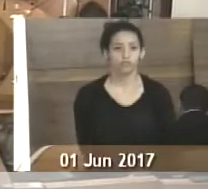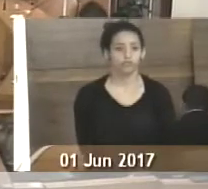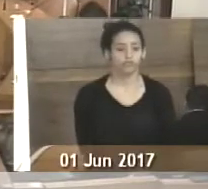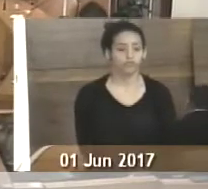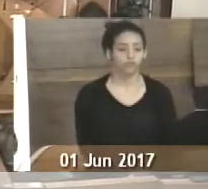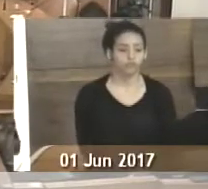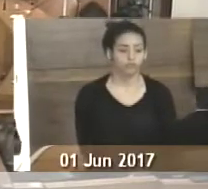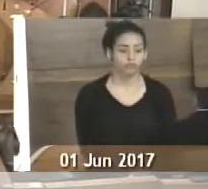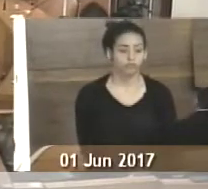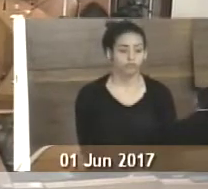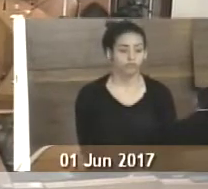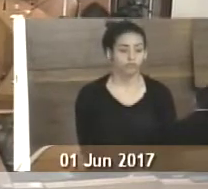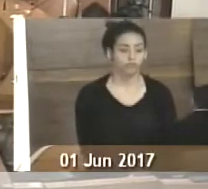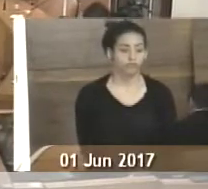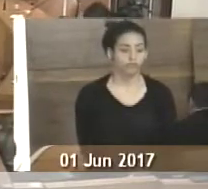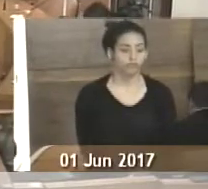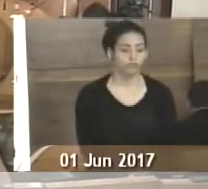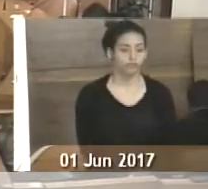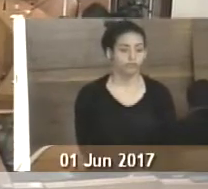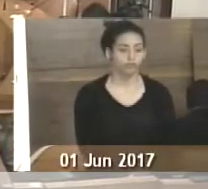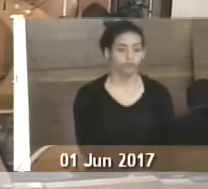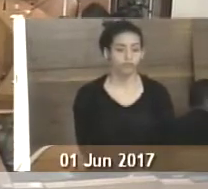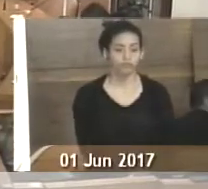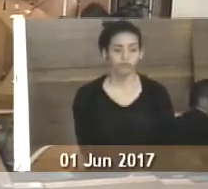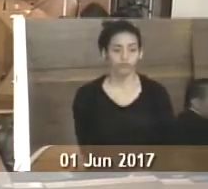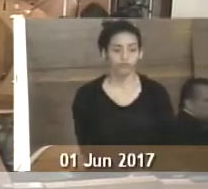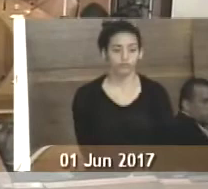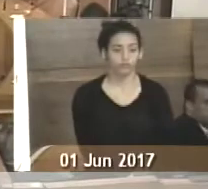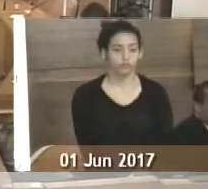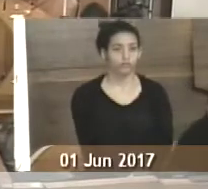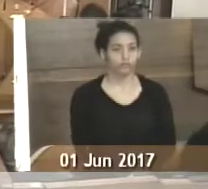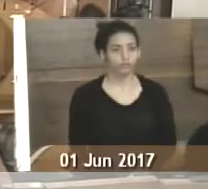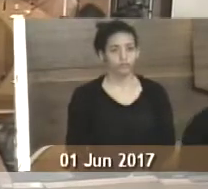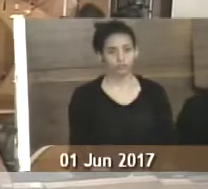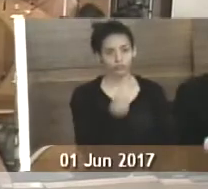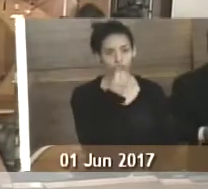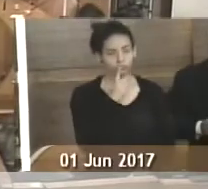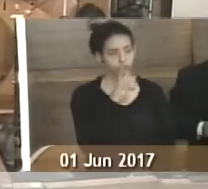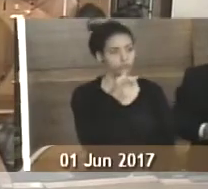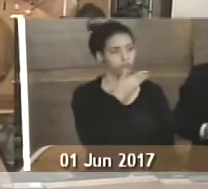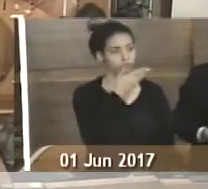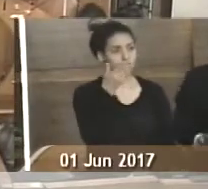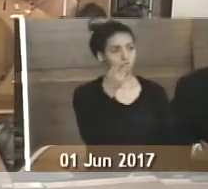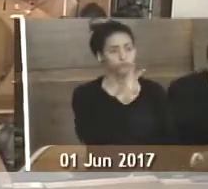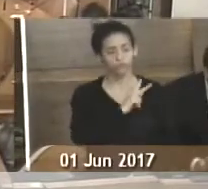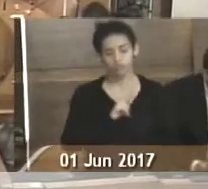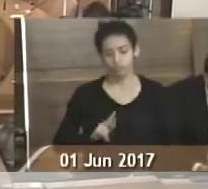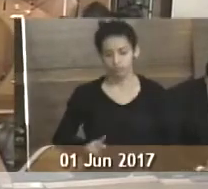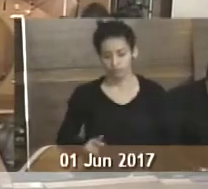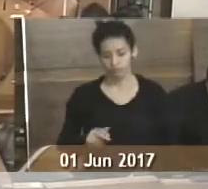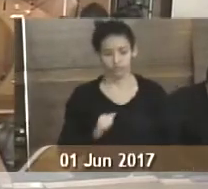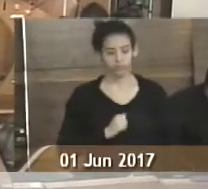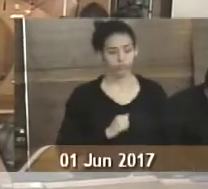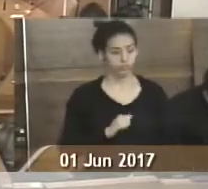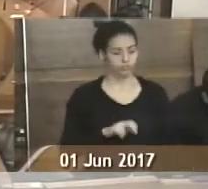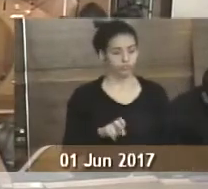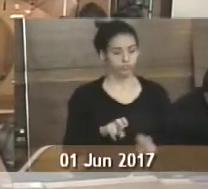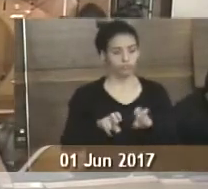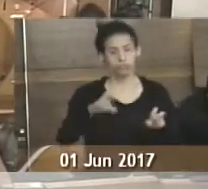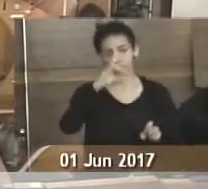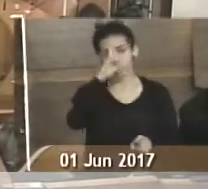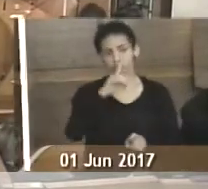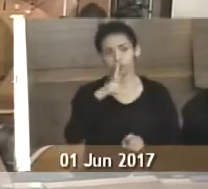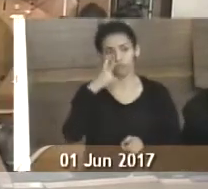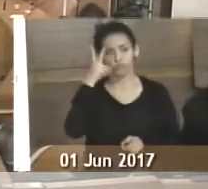Bom dia a todos, meu presidente. à mesa diretora,